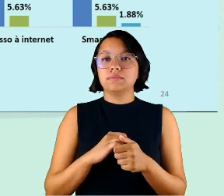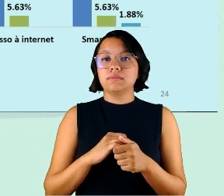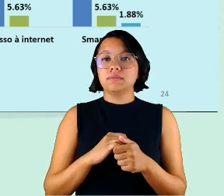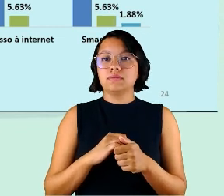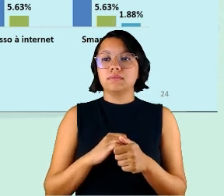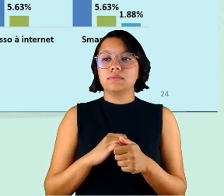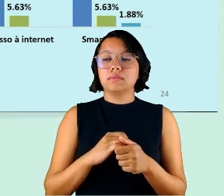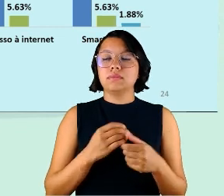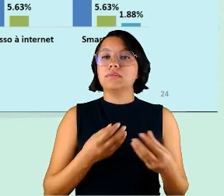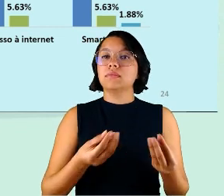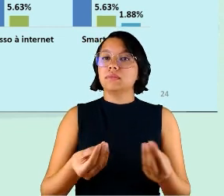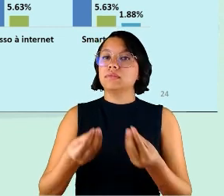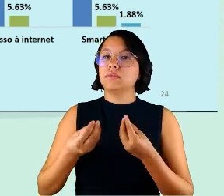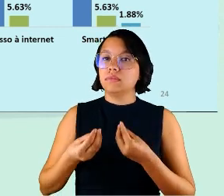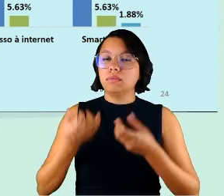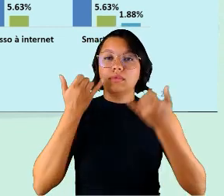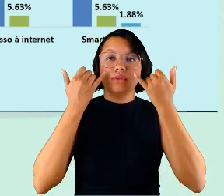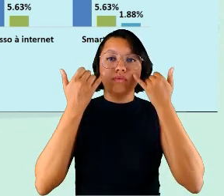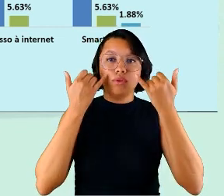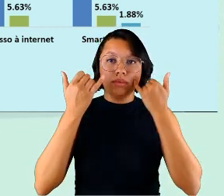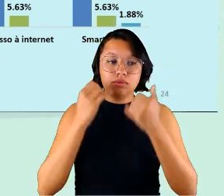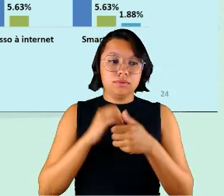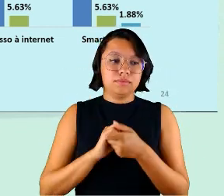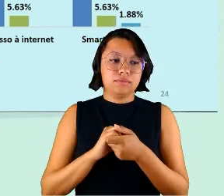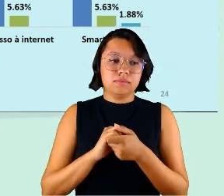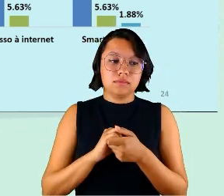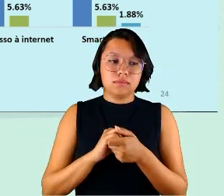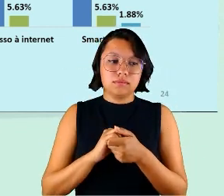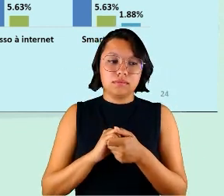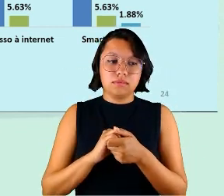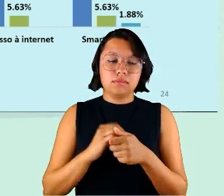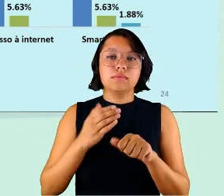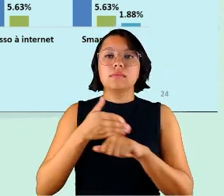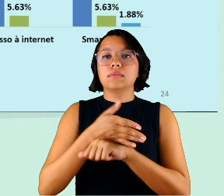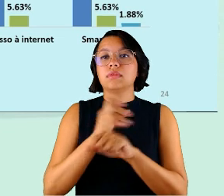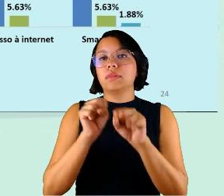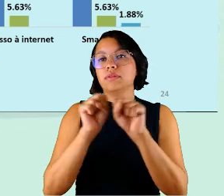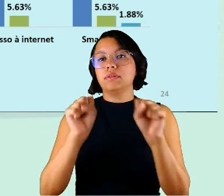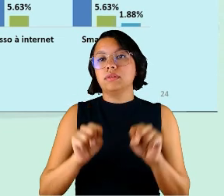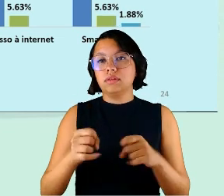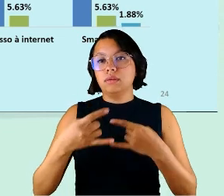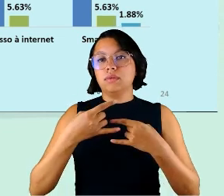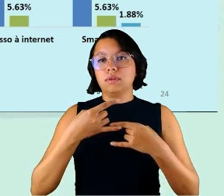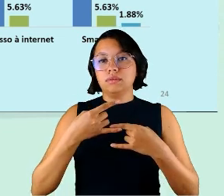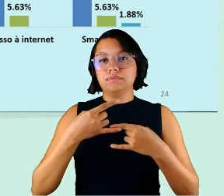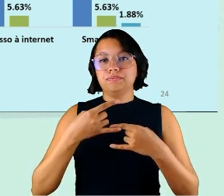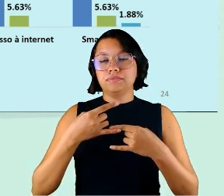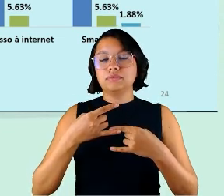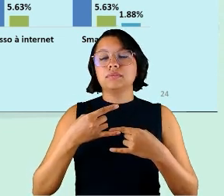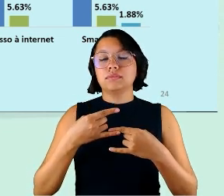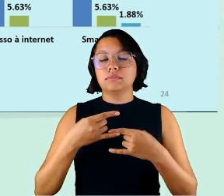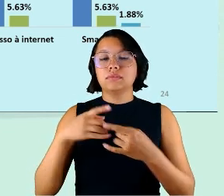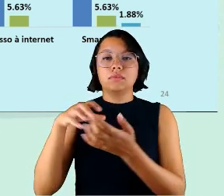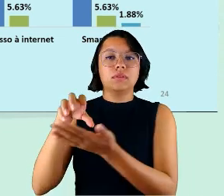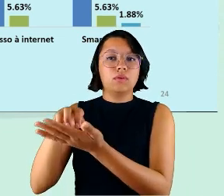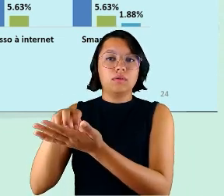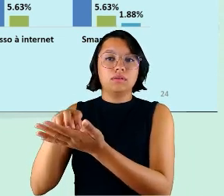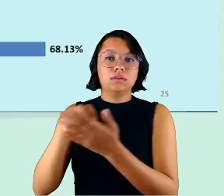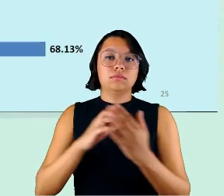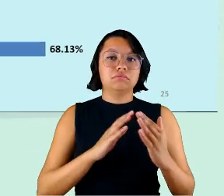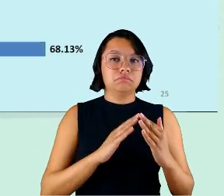receber as informações e acessar os sistemas remotamente daquela organização